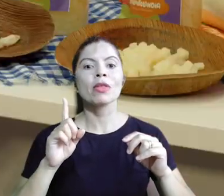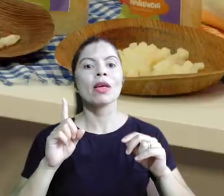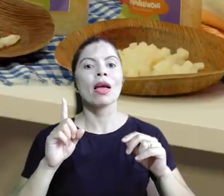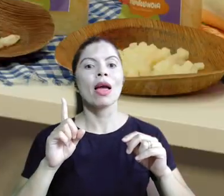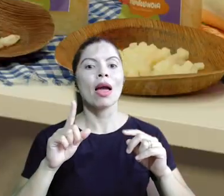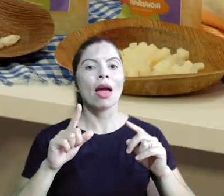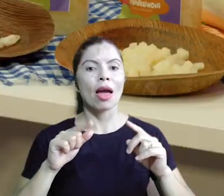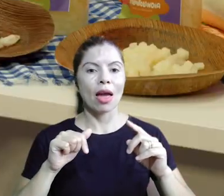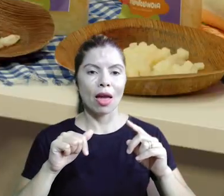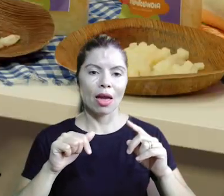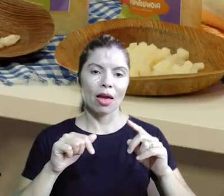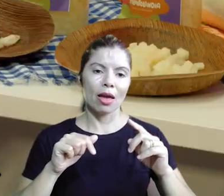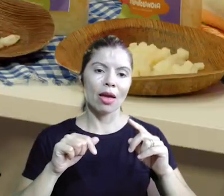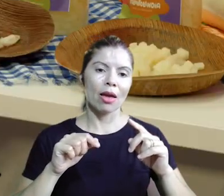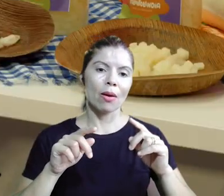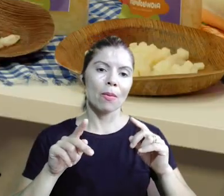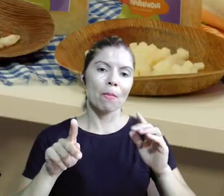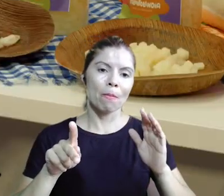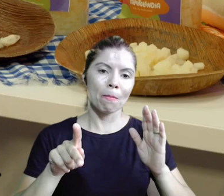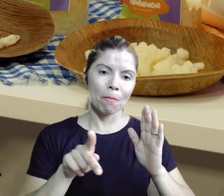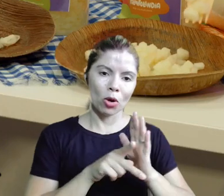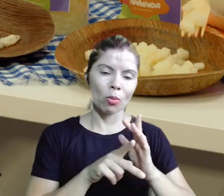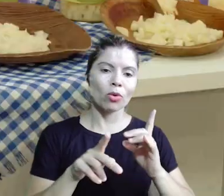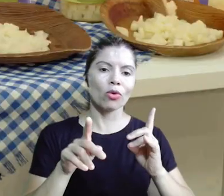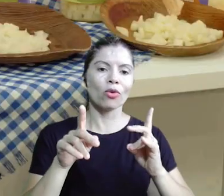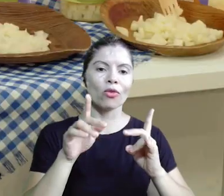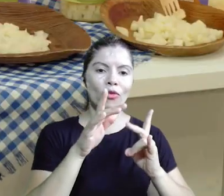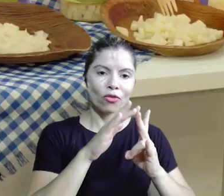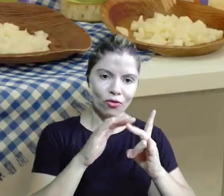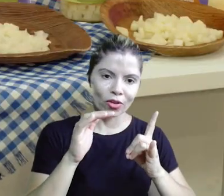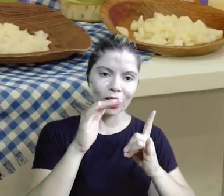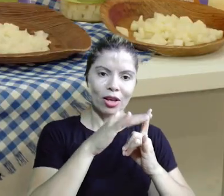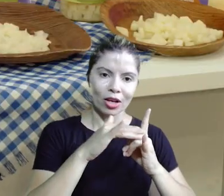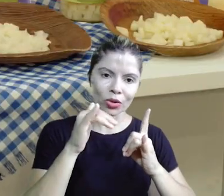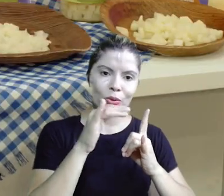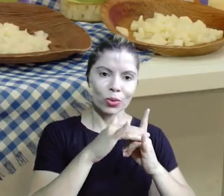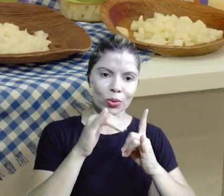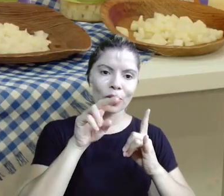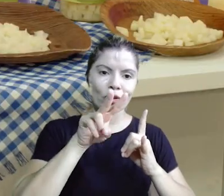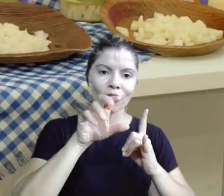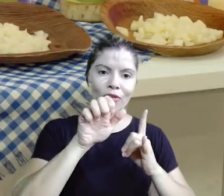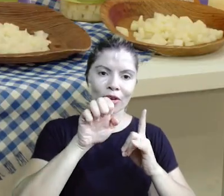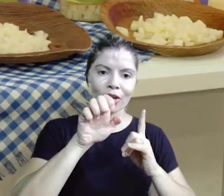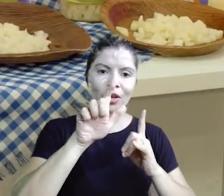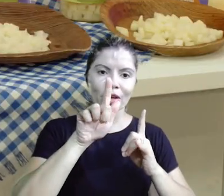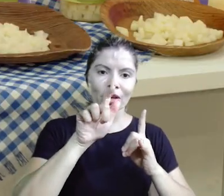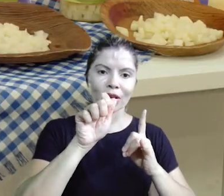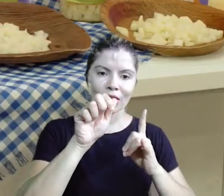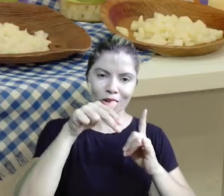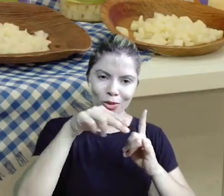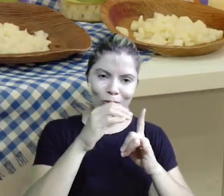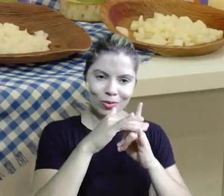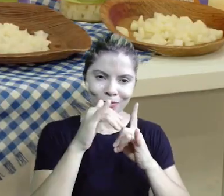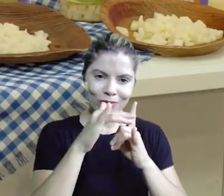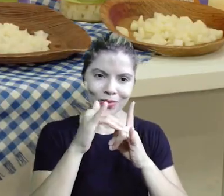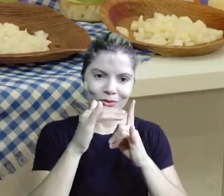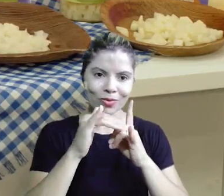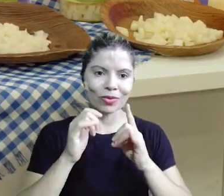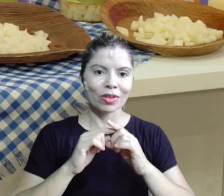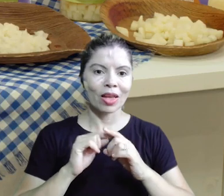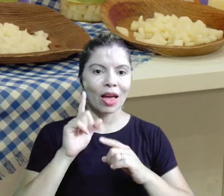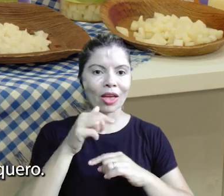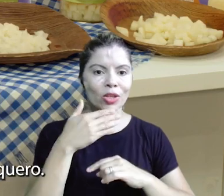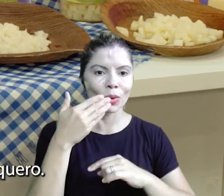é um é vegano é só açúcar e palmito Palmito doce? Palmito doce Ou doce de palmito